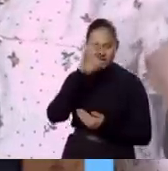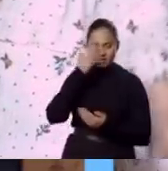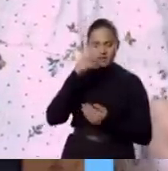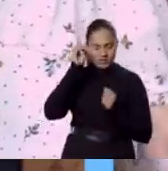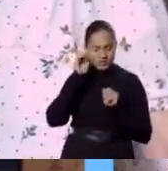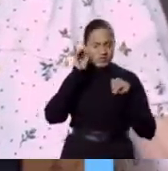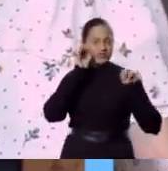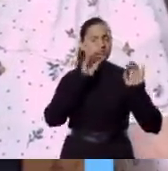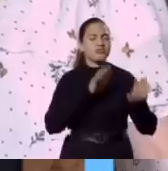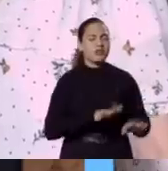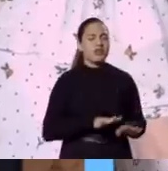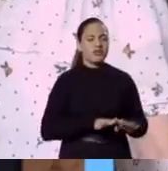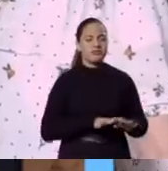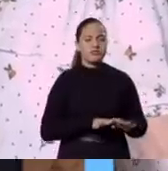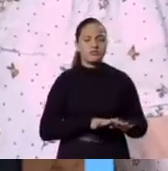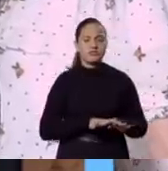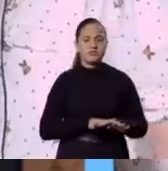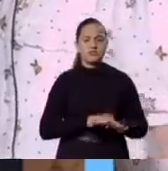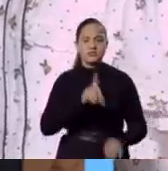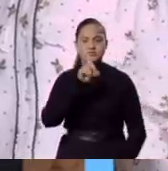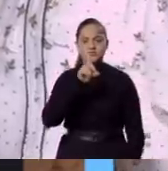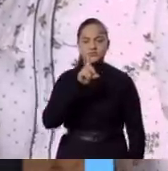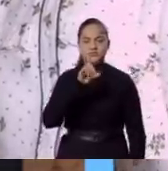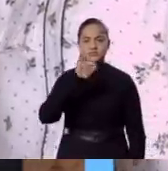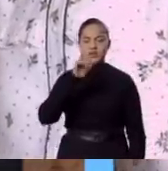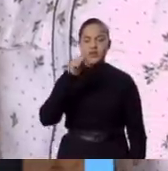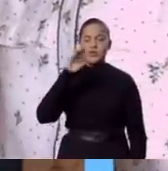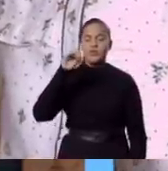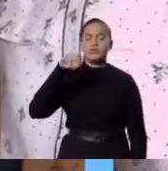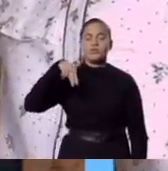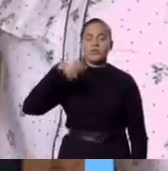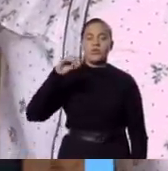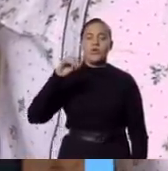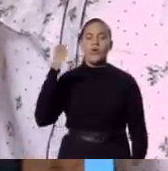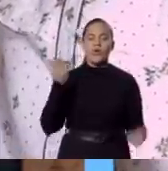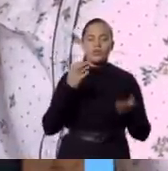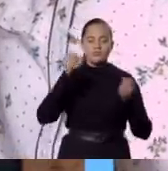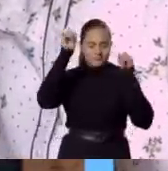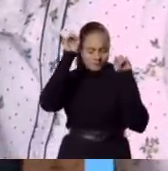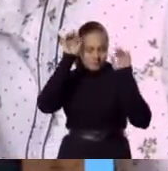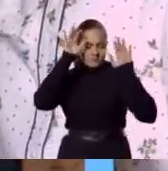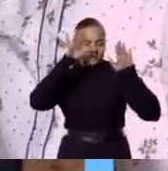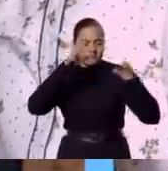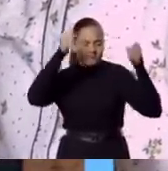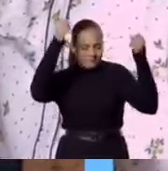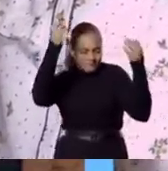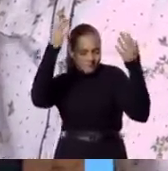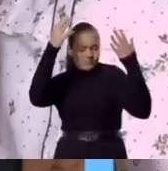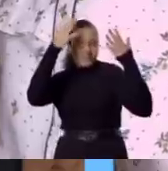O diácono Davi, hoje a unção foi dobrada